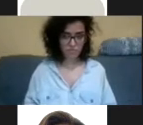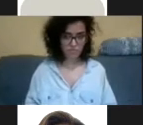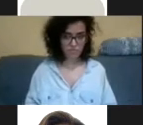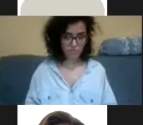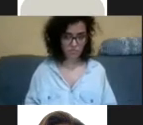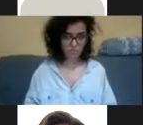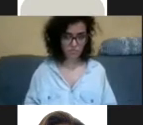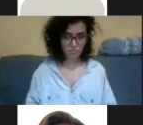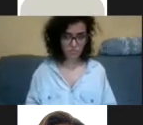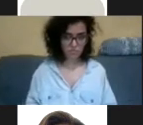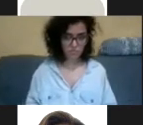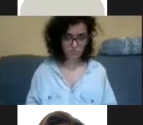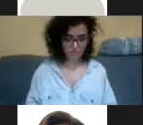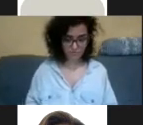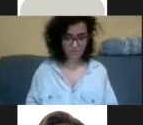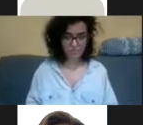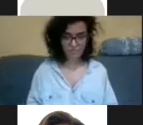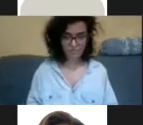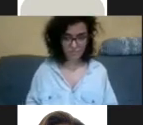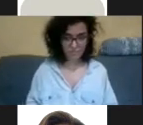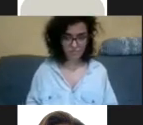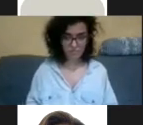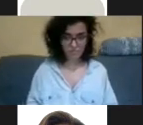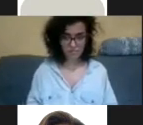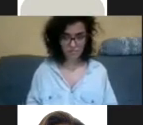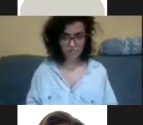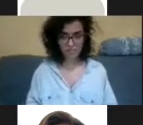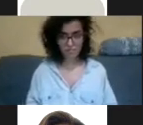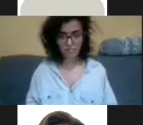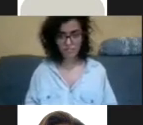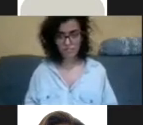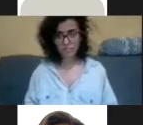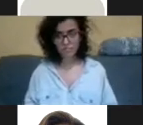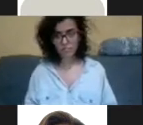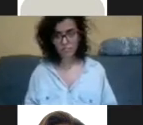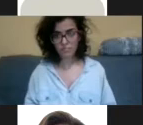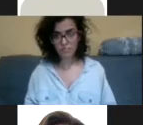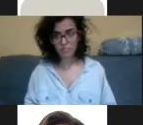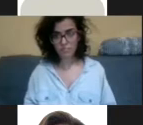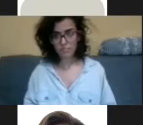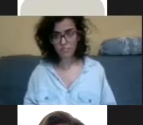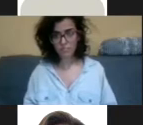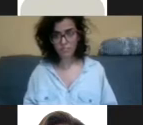para que que a gente precisa saber o número do decreto, gente? Quando que foi